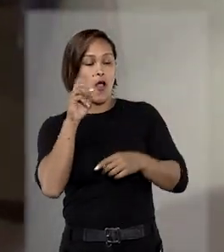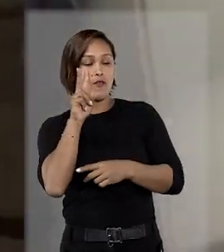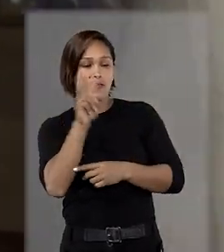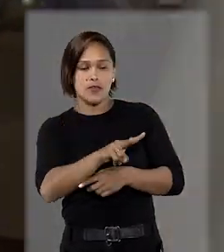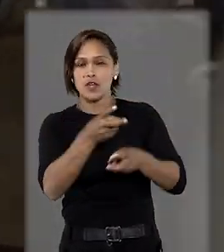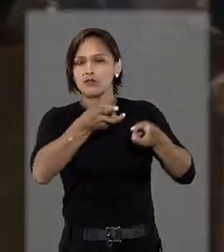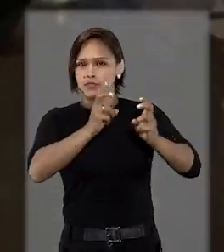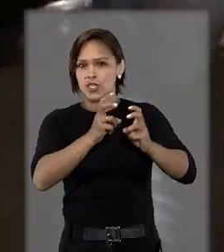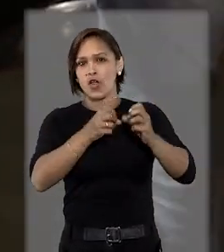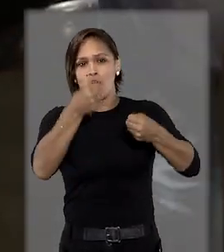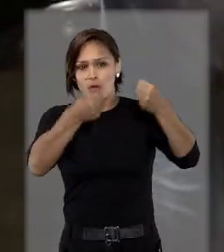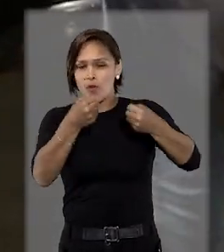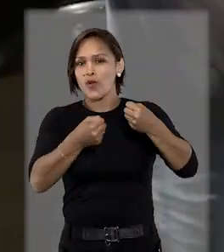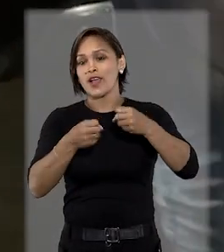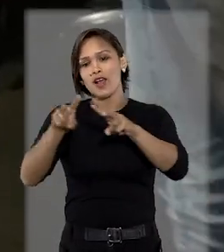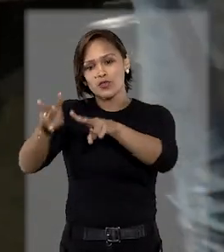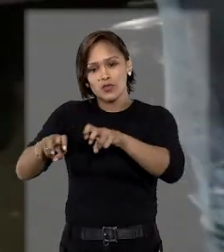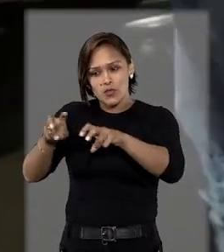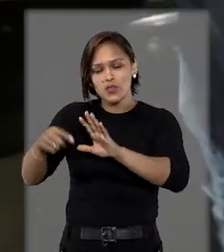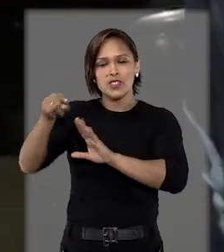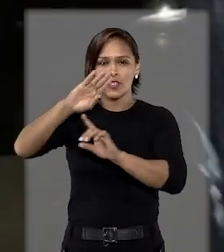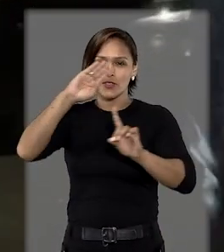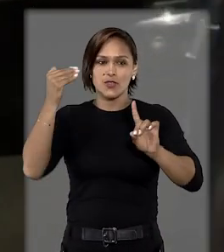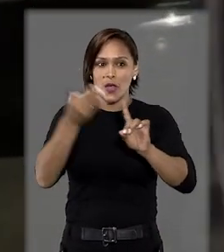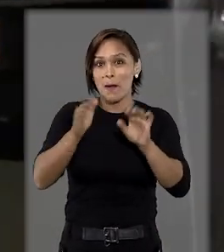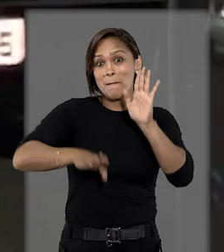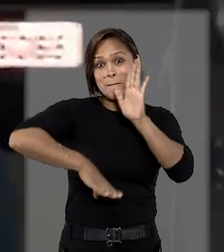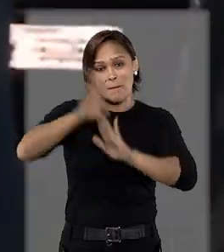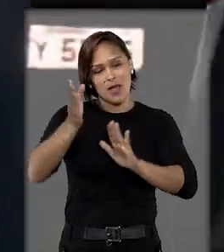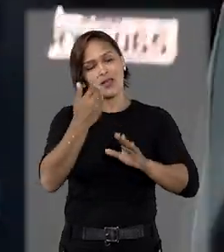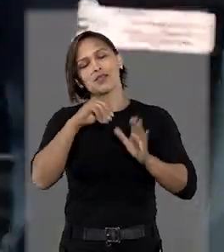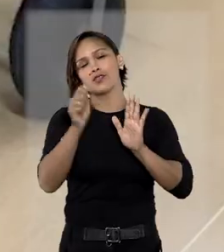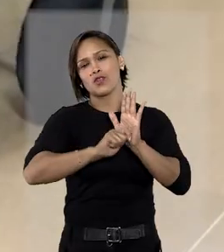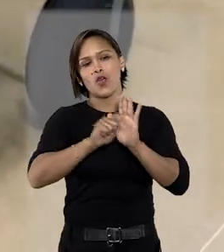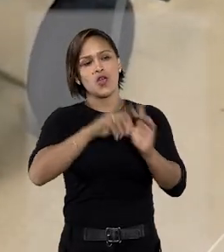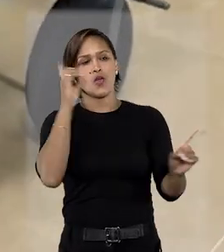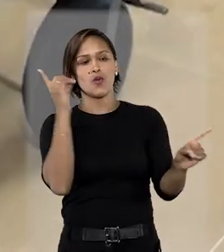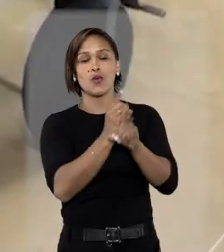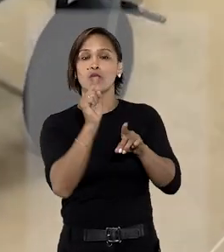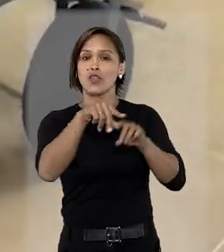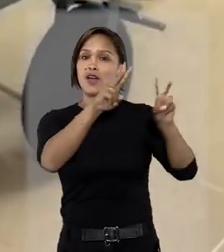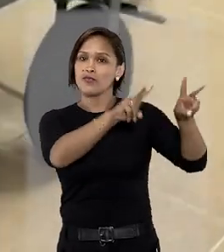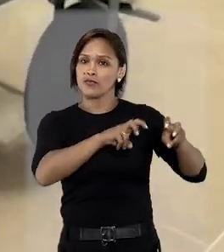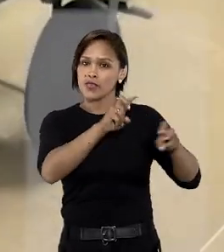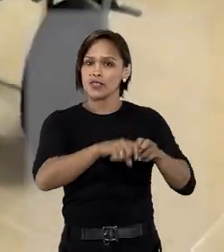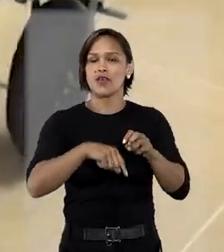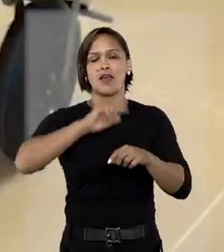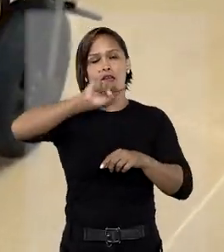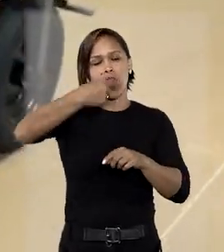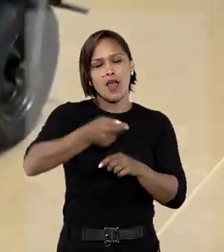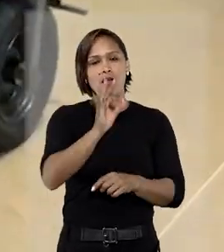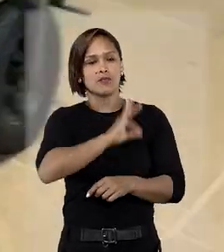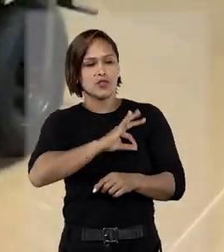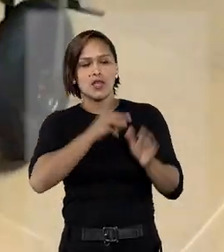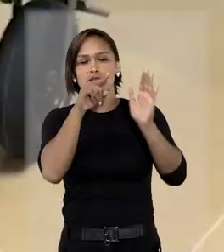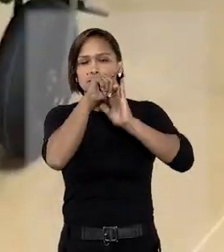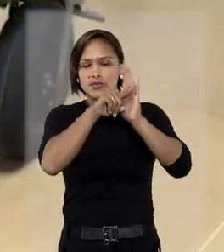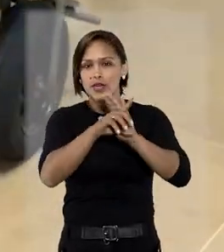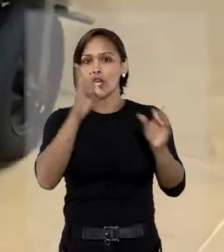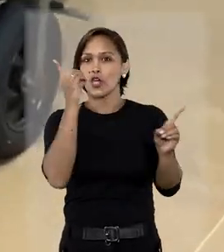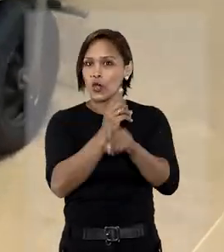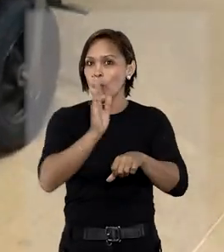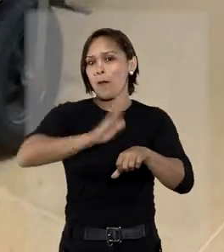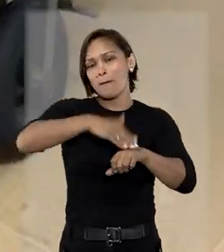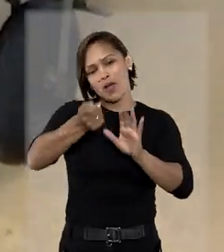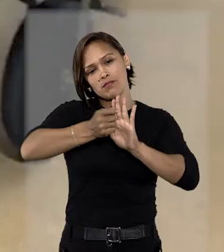no sítio do Correio e que haveria mais droga armazenada no local. Em seguida, a polícia averigou a propriedade e encontrou